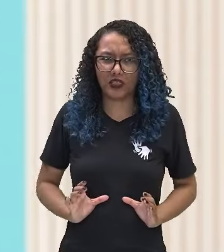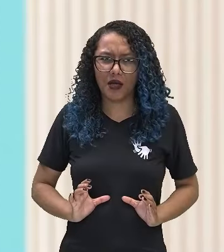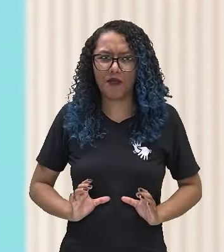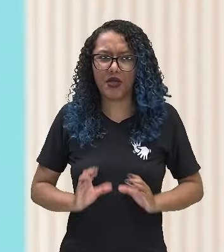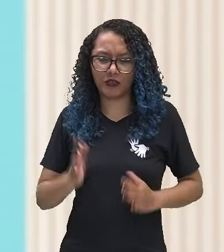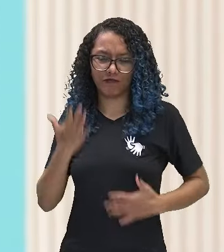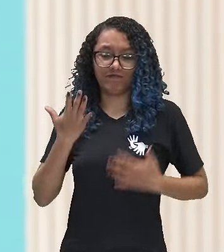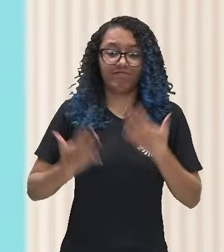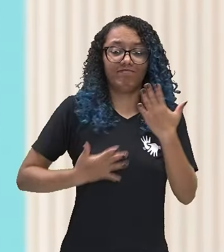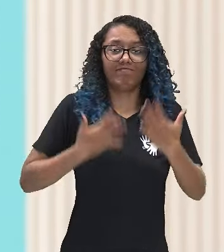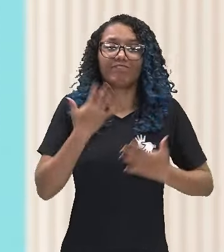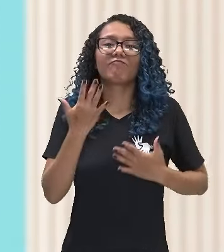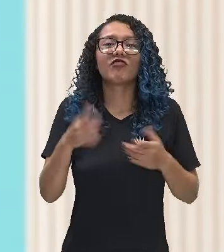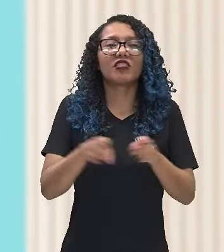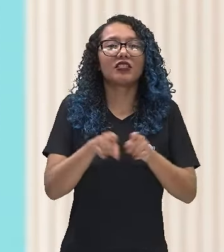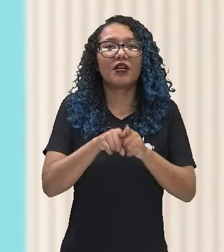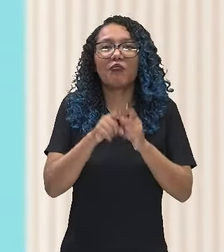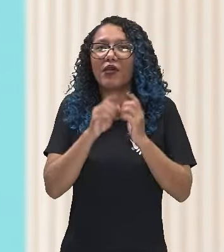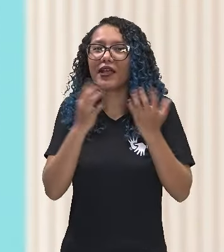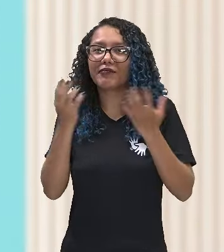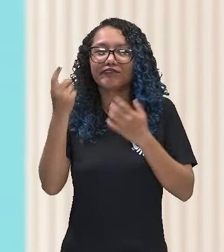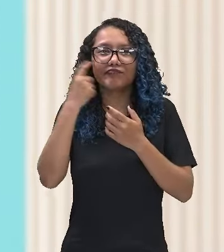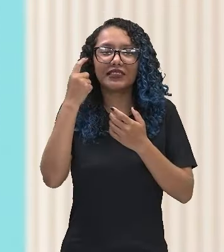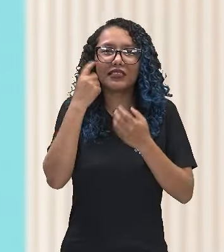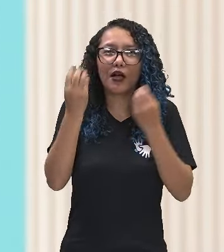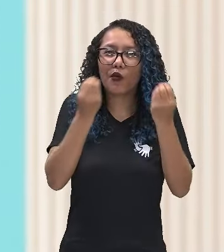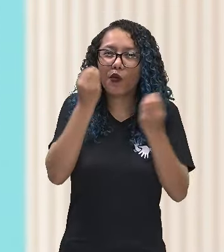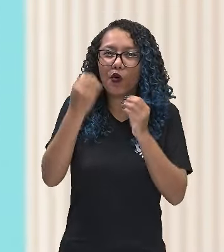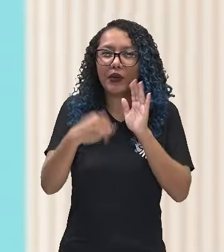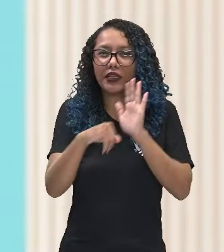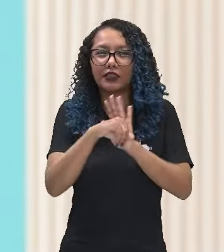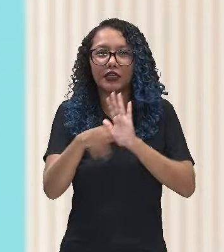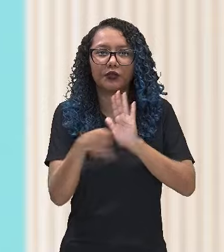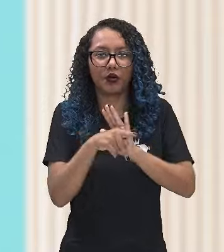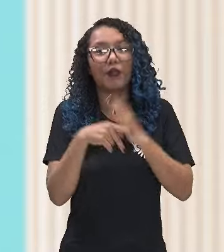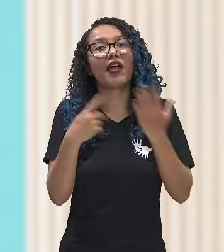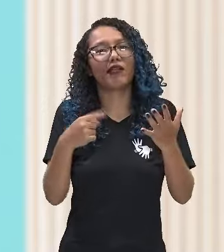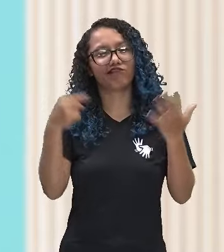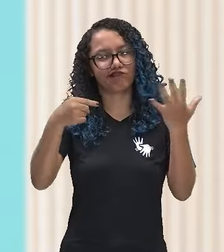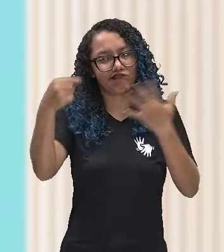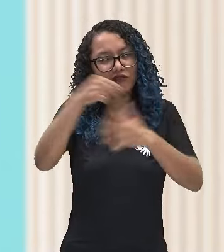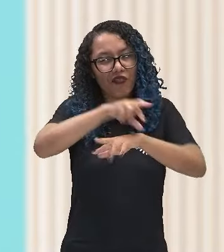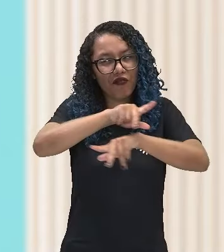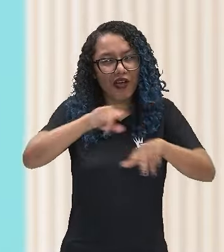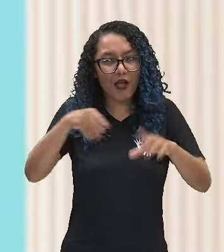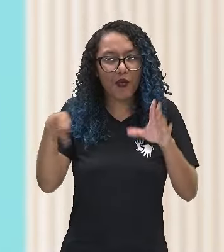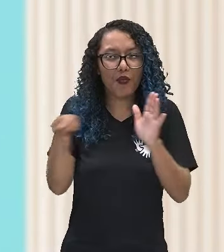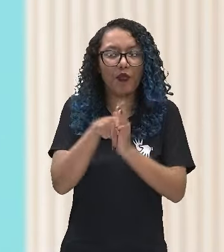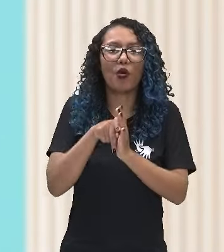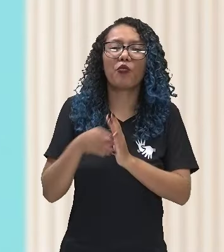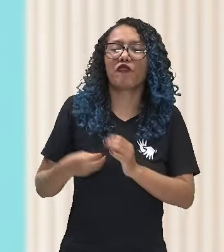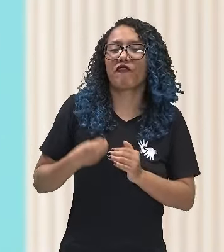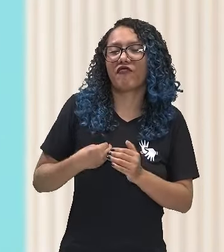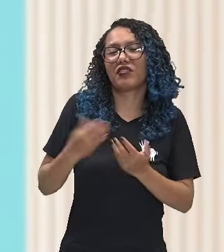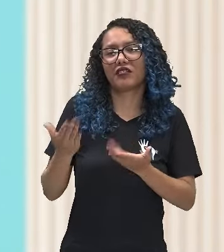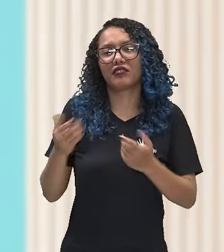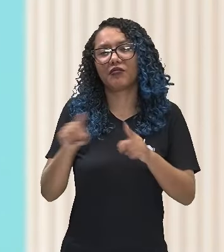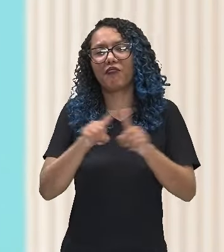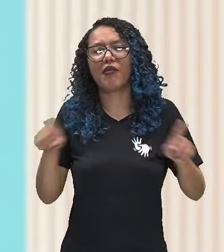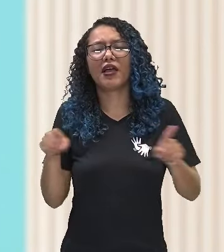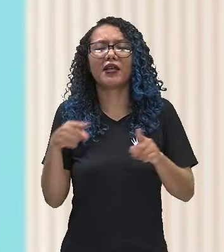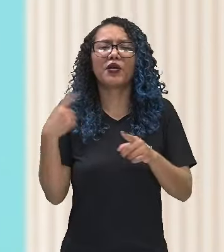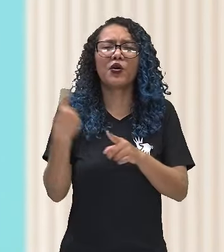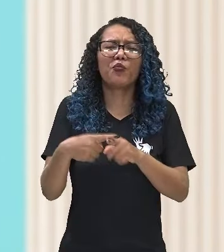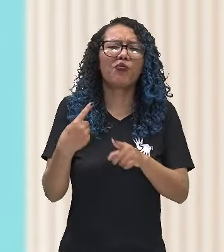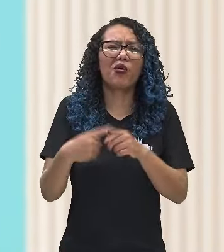identidade. Então, essas são algumas experiências que compõem a vida de um adolescente. Mas, afinal, o que é que gera toda essa